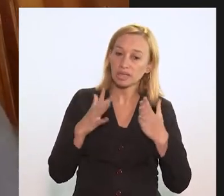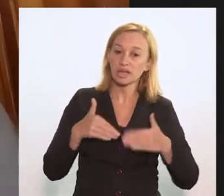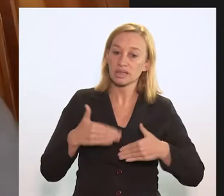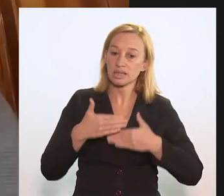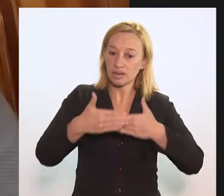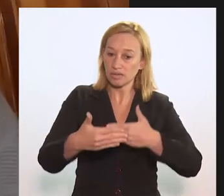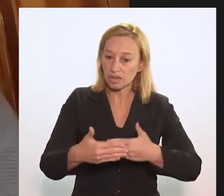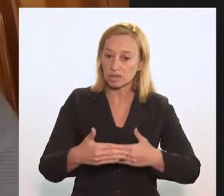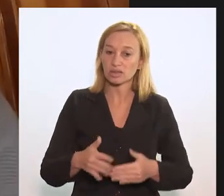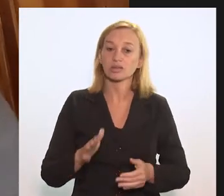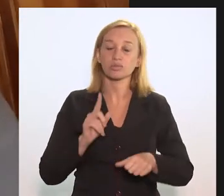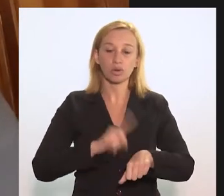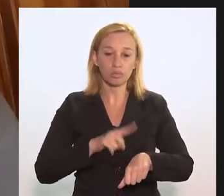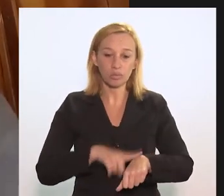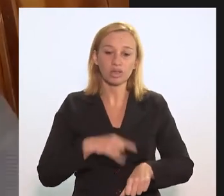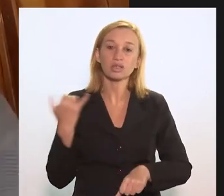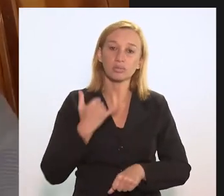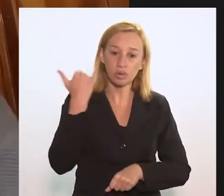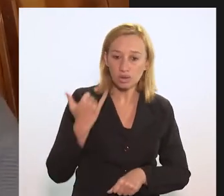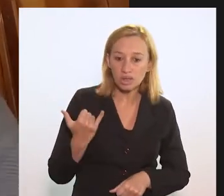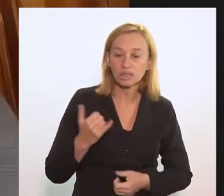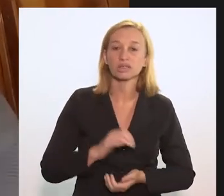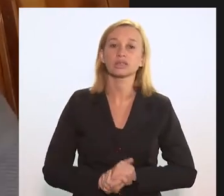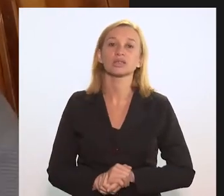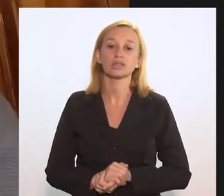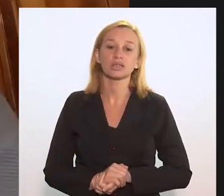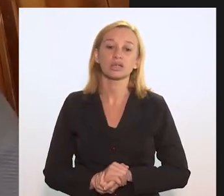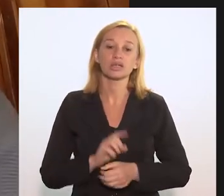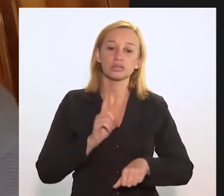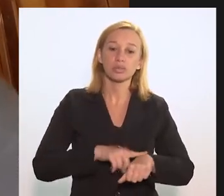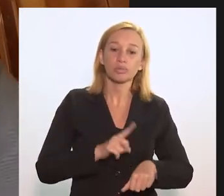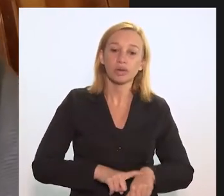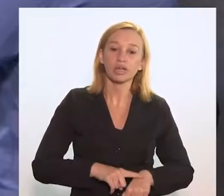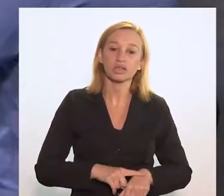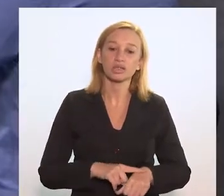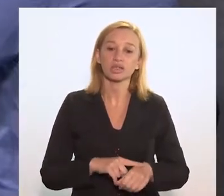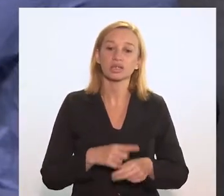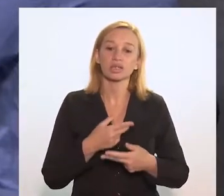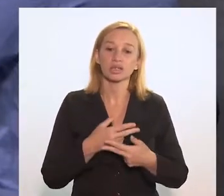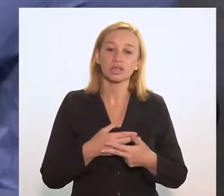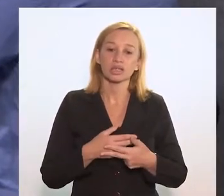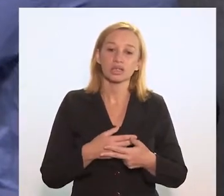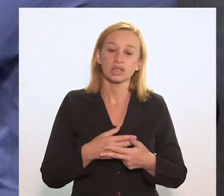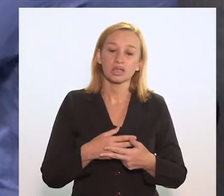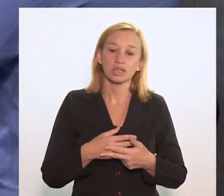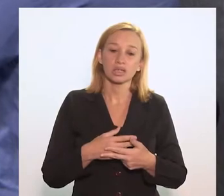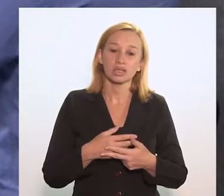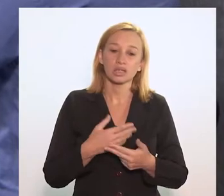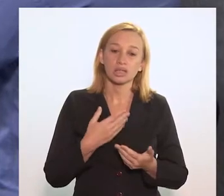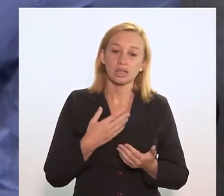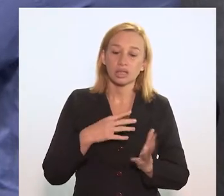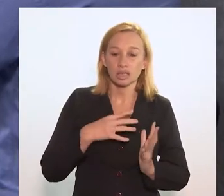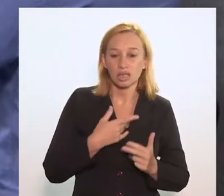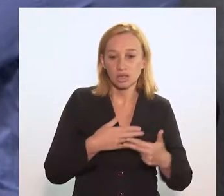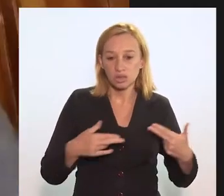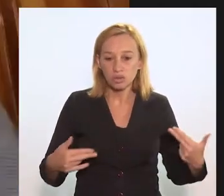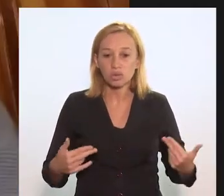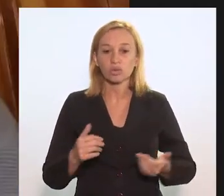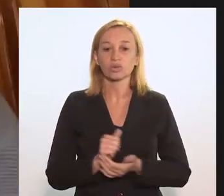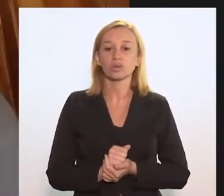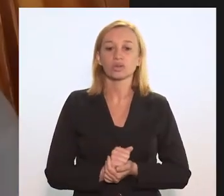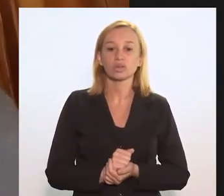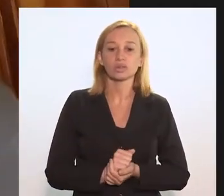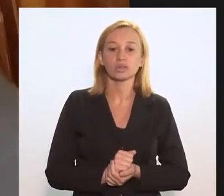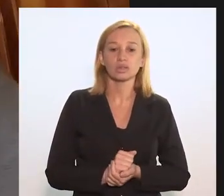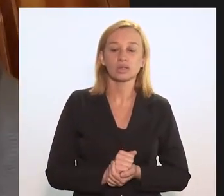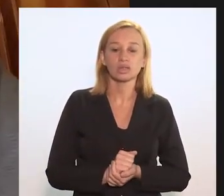que vem numa hora estratégica e mais do que necessária, nesse momento que os estudos internacionais publicados pelo